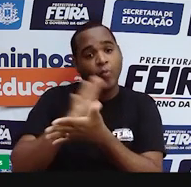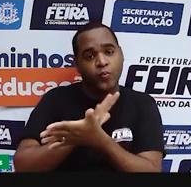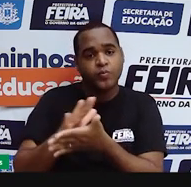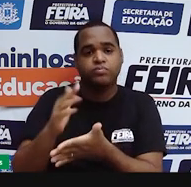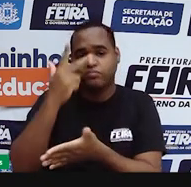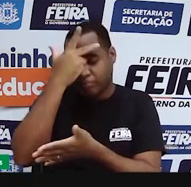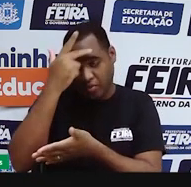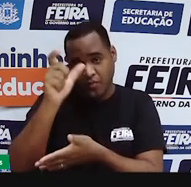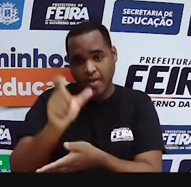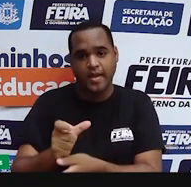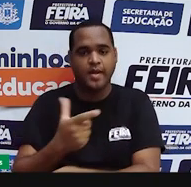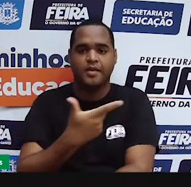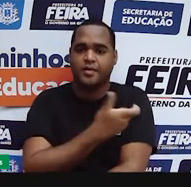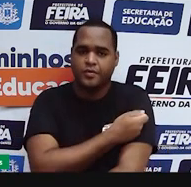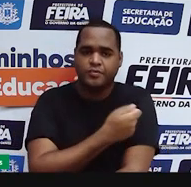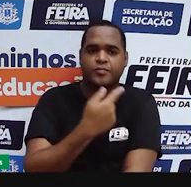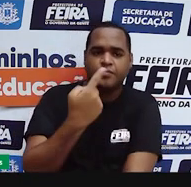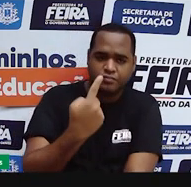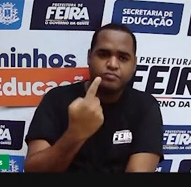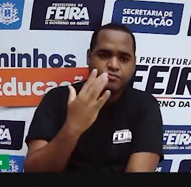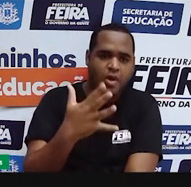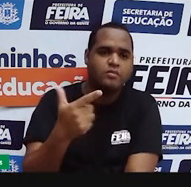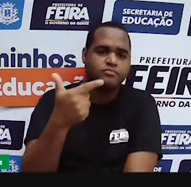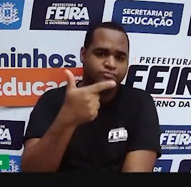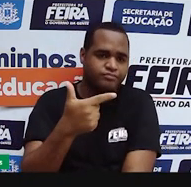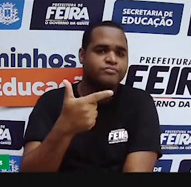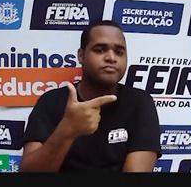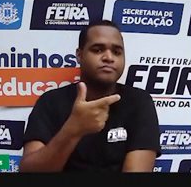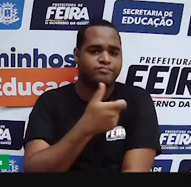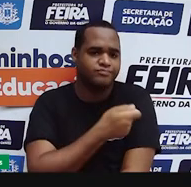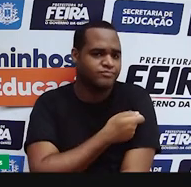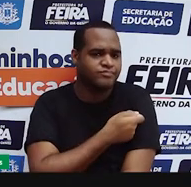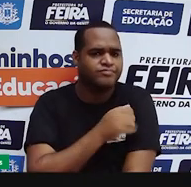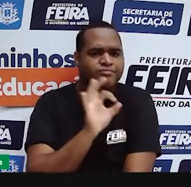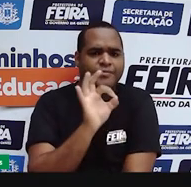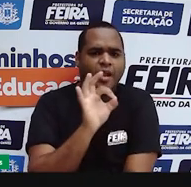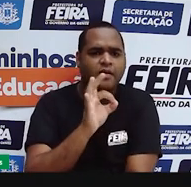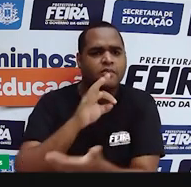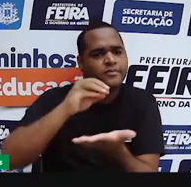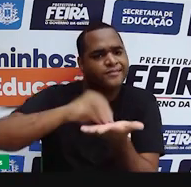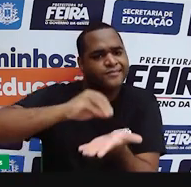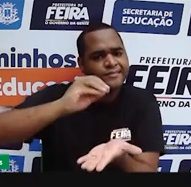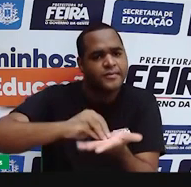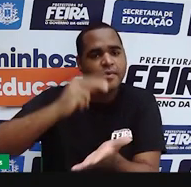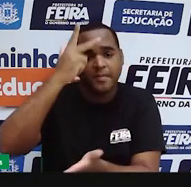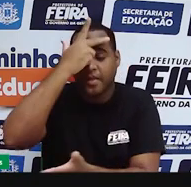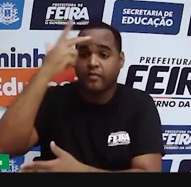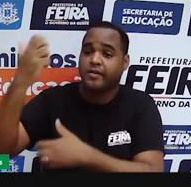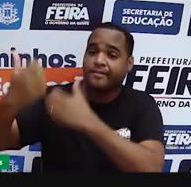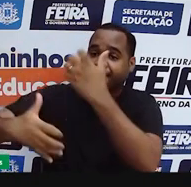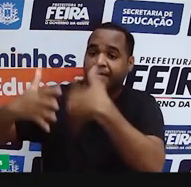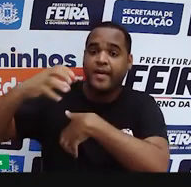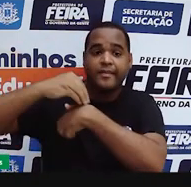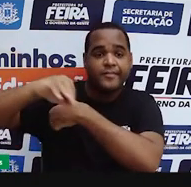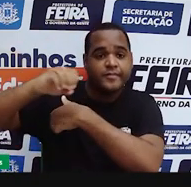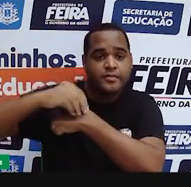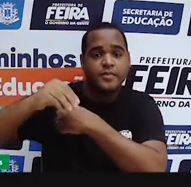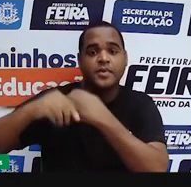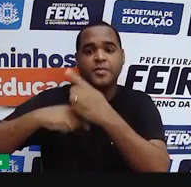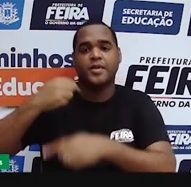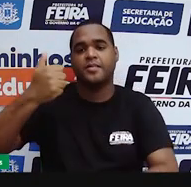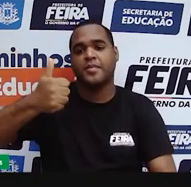vacina e não voltaram para tomar a segunda. Por quê? Porque tem muita desinformação aí circulando dizendo que tomando a primeira dose a